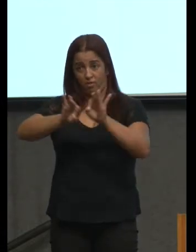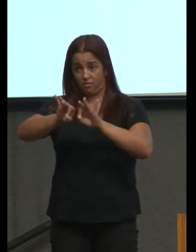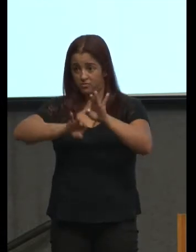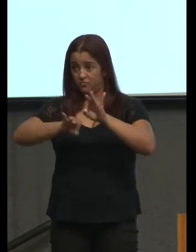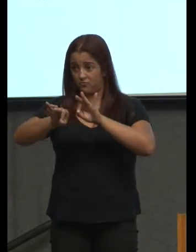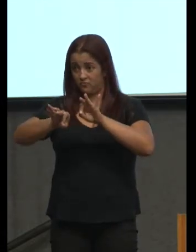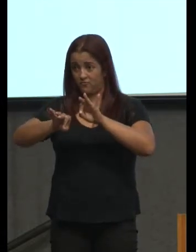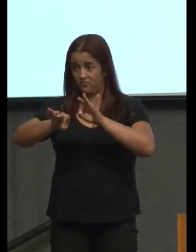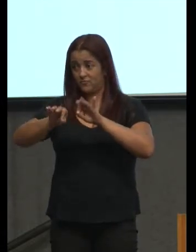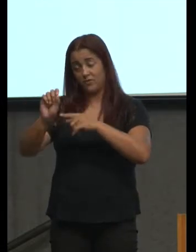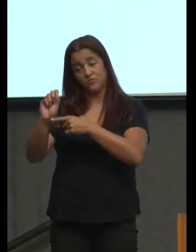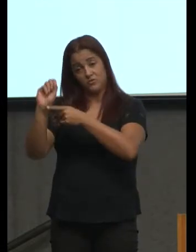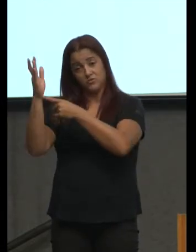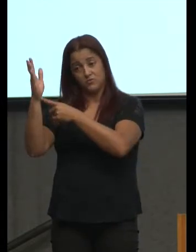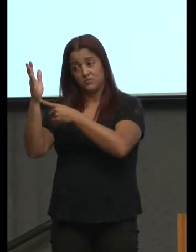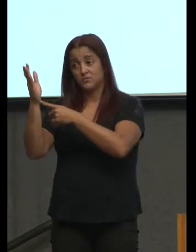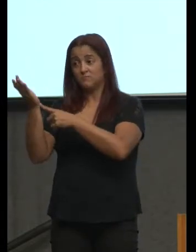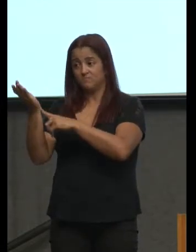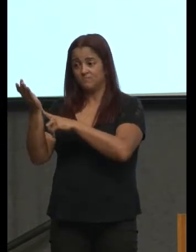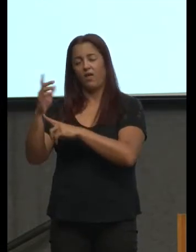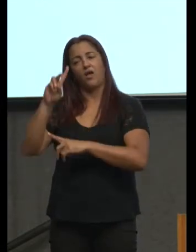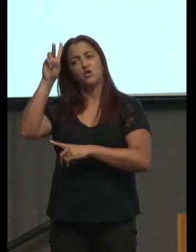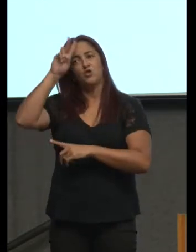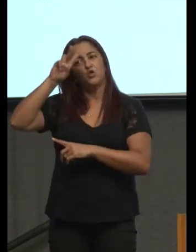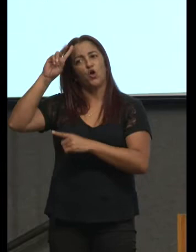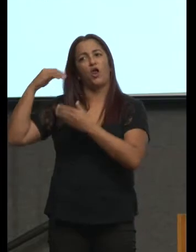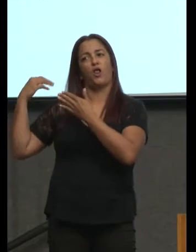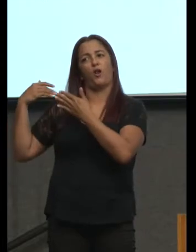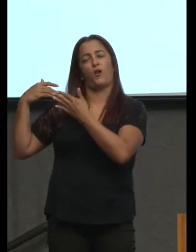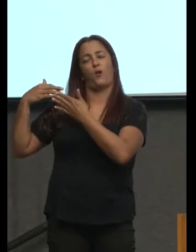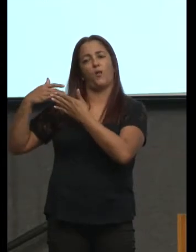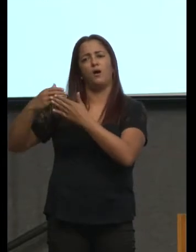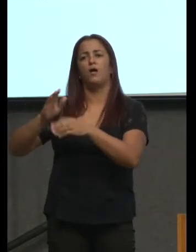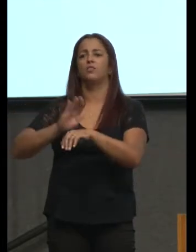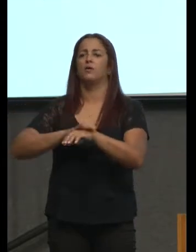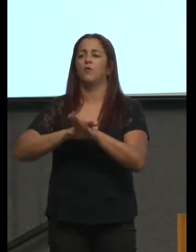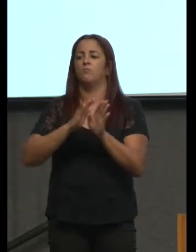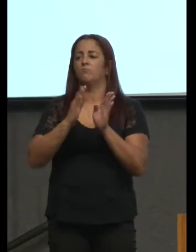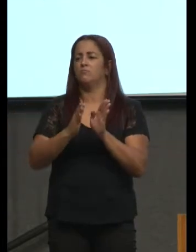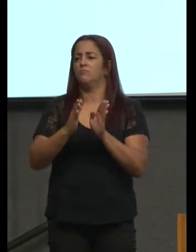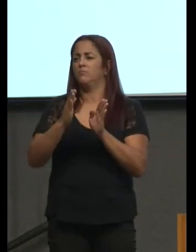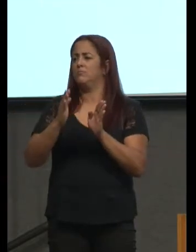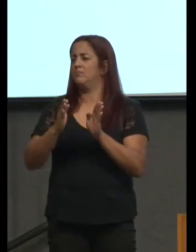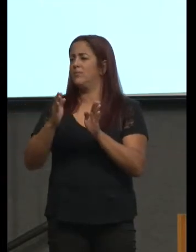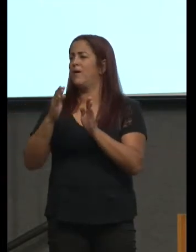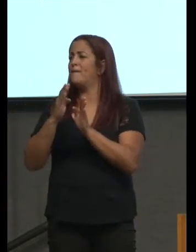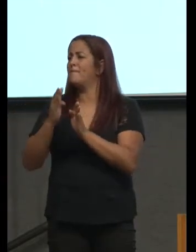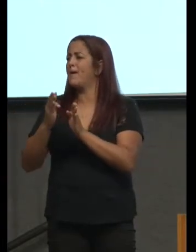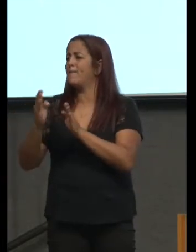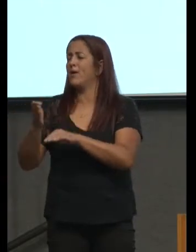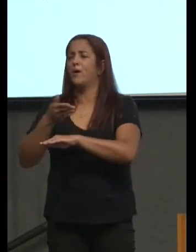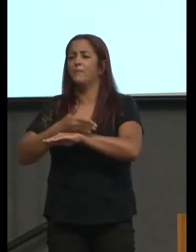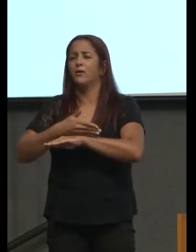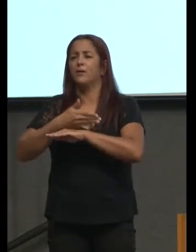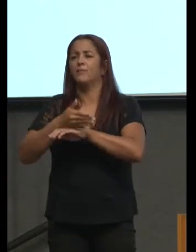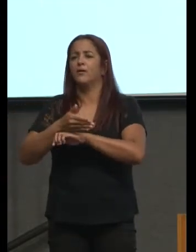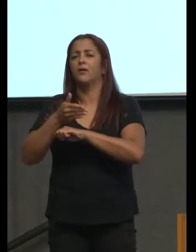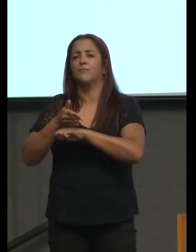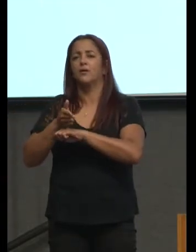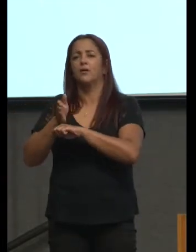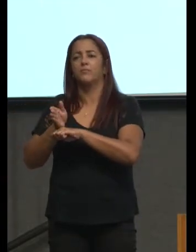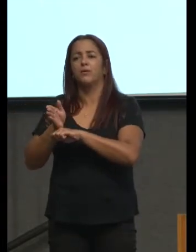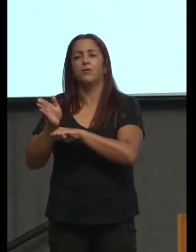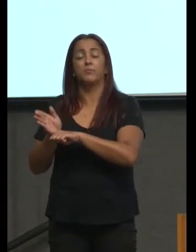situações históricas temporais que que fluem num